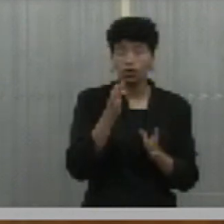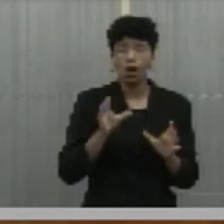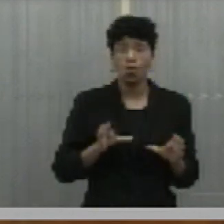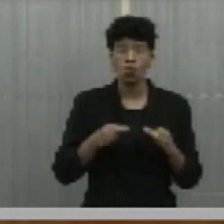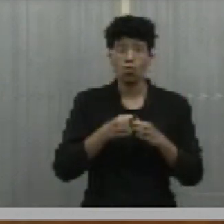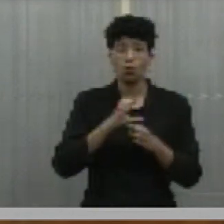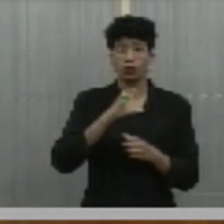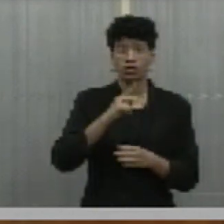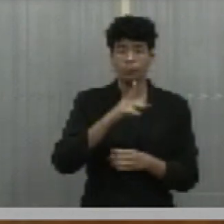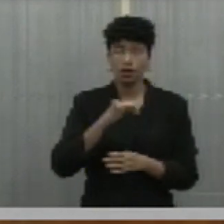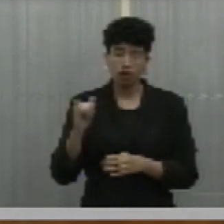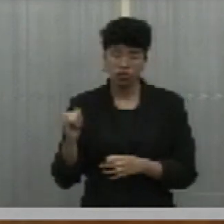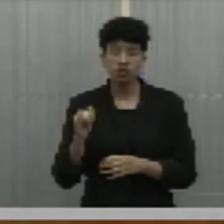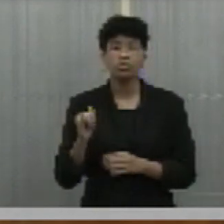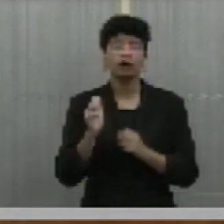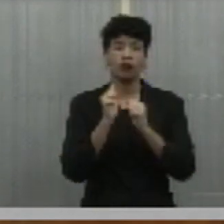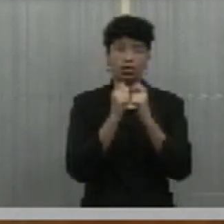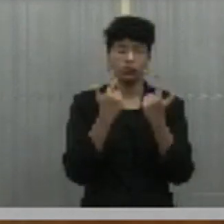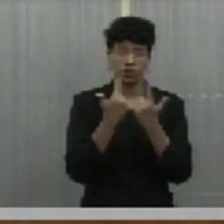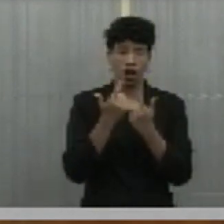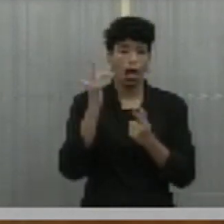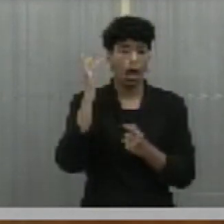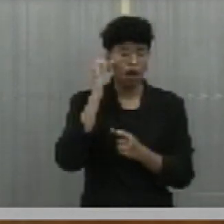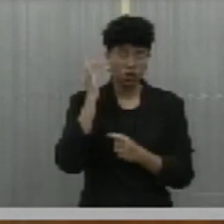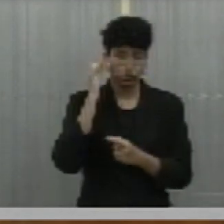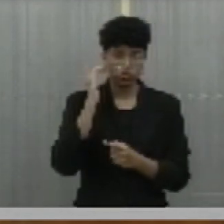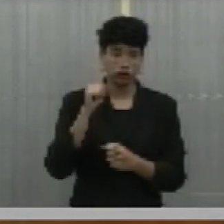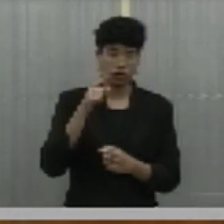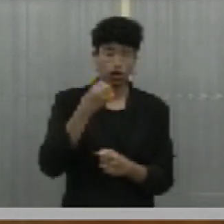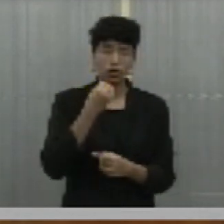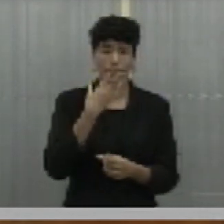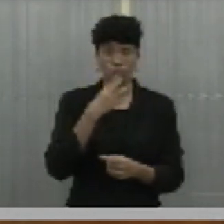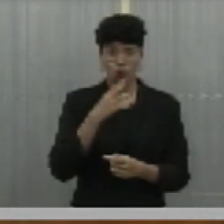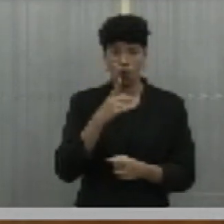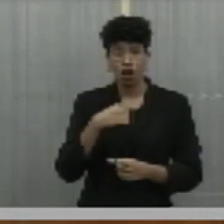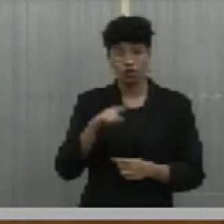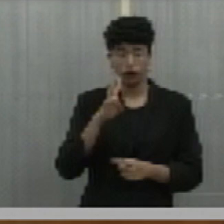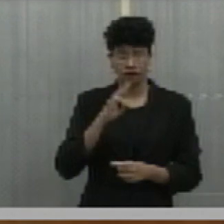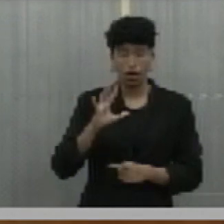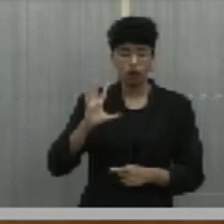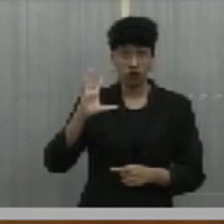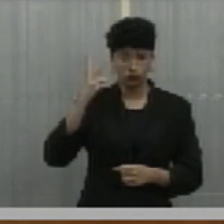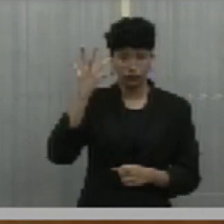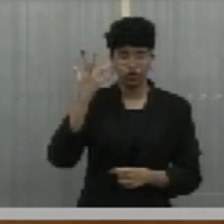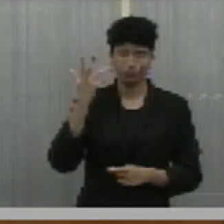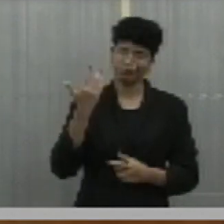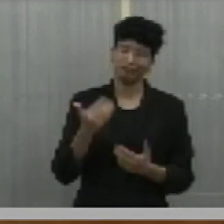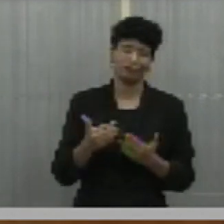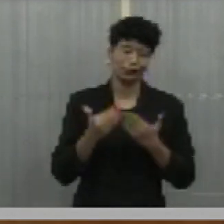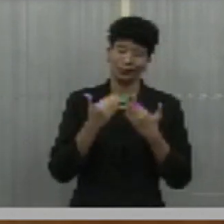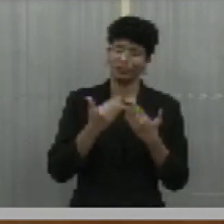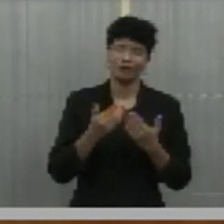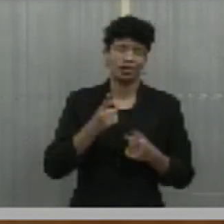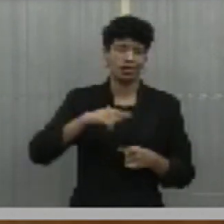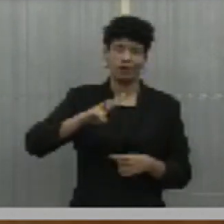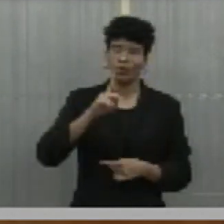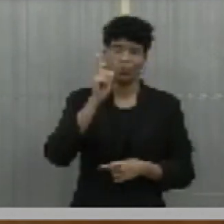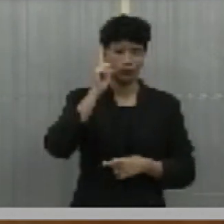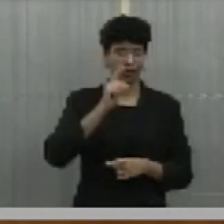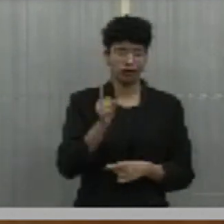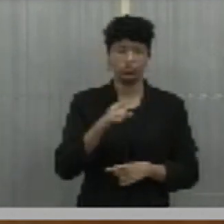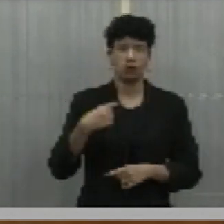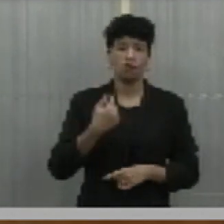desqualificar a CPI, achar que isso será uma saída para eles, eu acho que eles cometem um grande erro, porque nós vamos